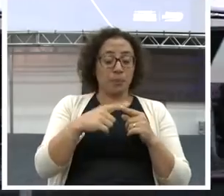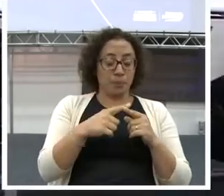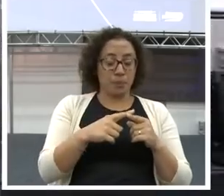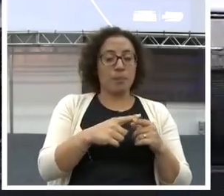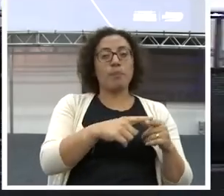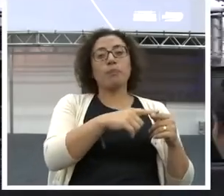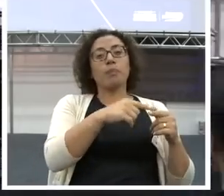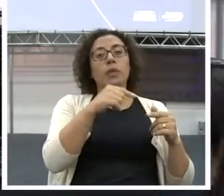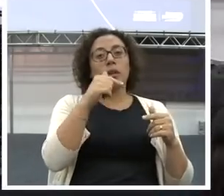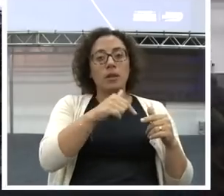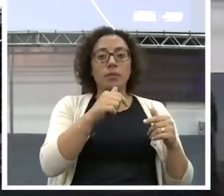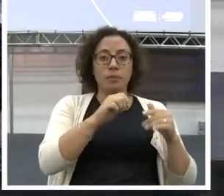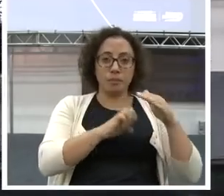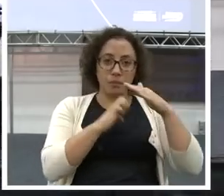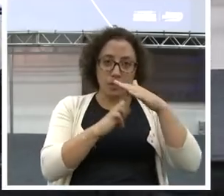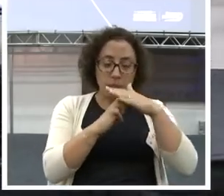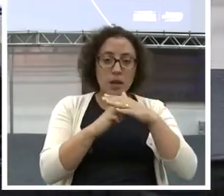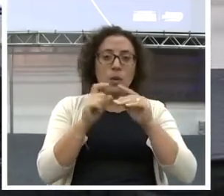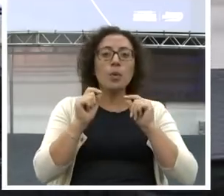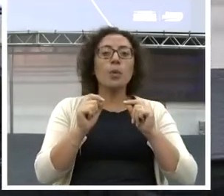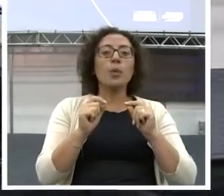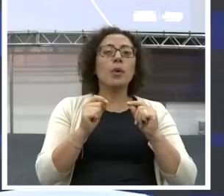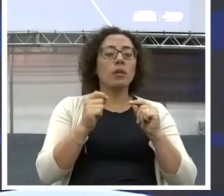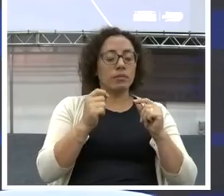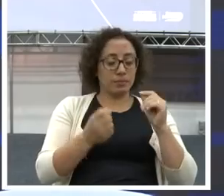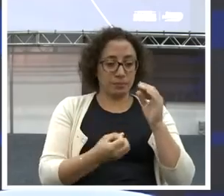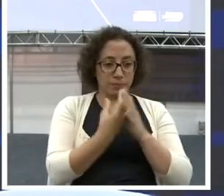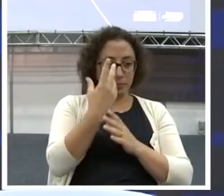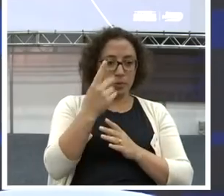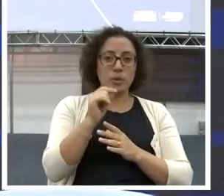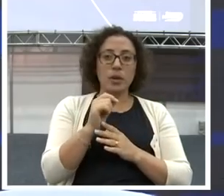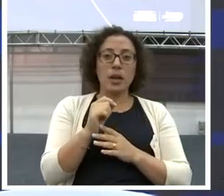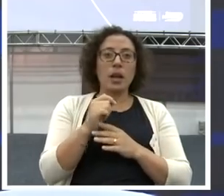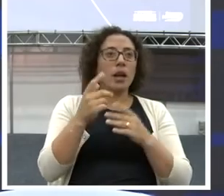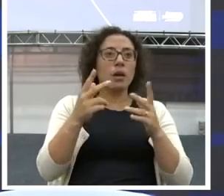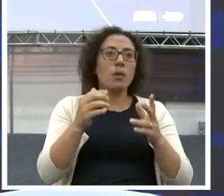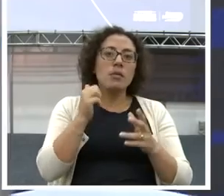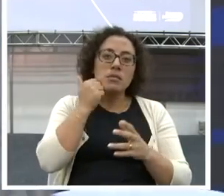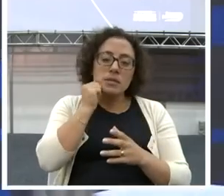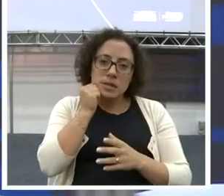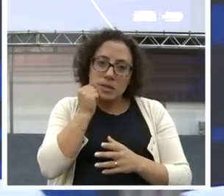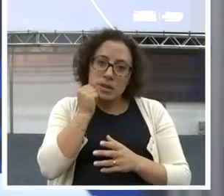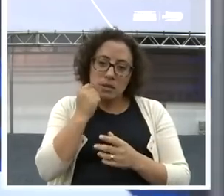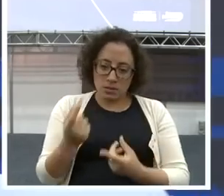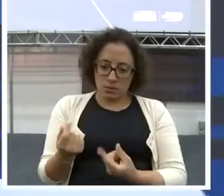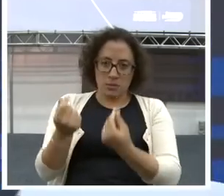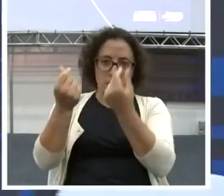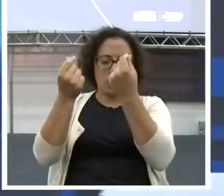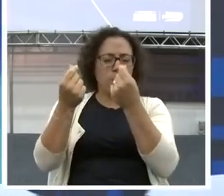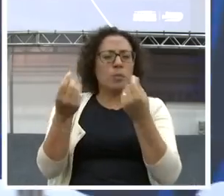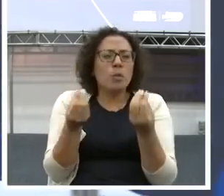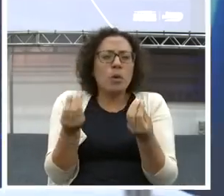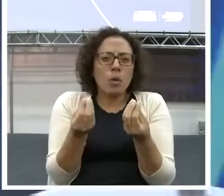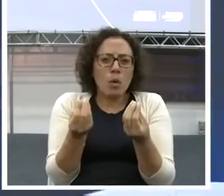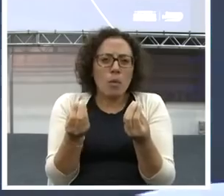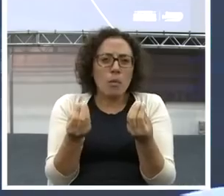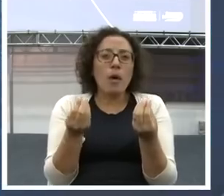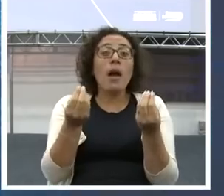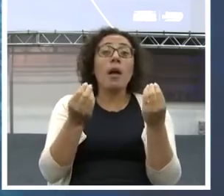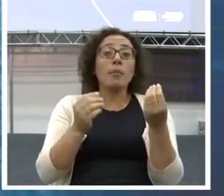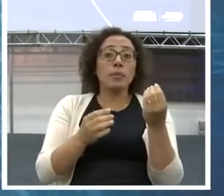coaching financeiro. De ciência da riqueza. A ciência para ficar rico. A primeira coisa é segurança financeira.